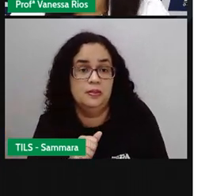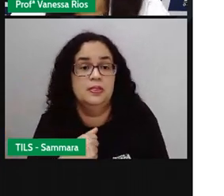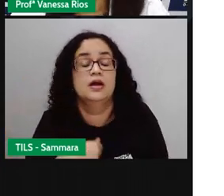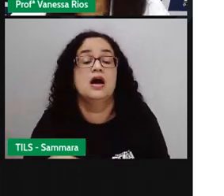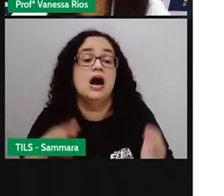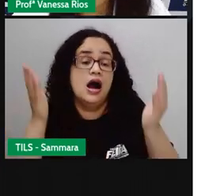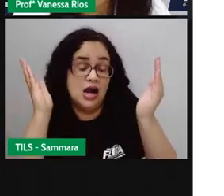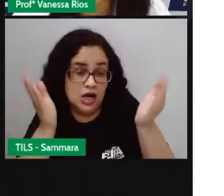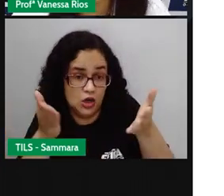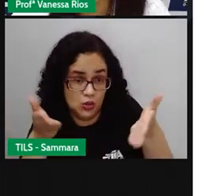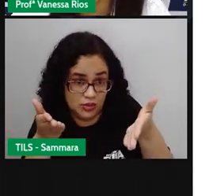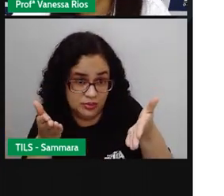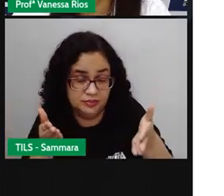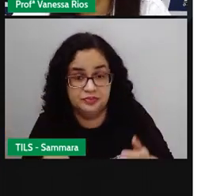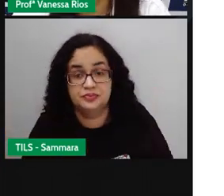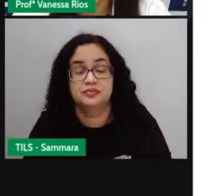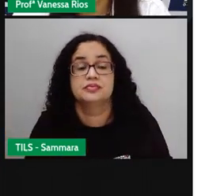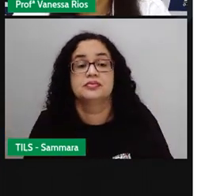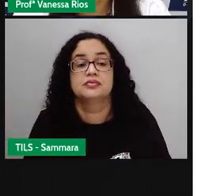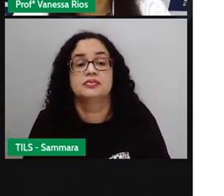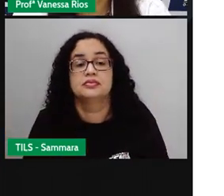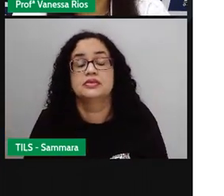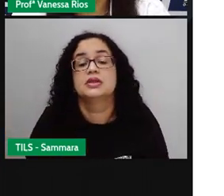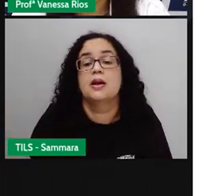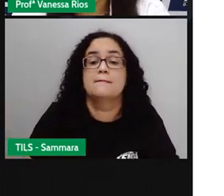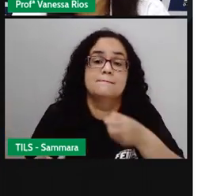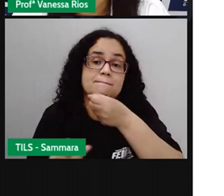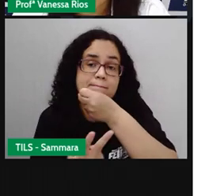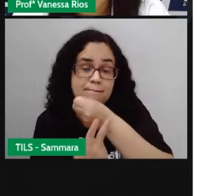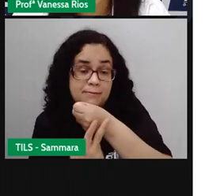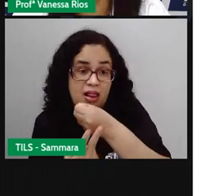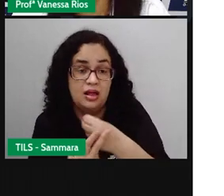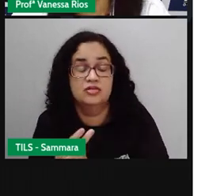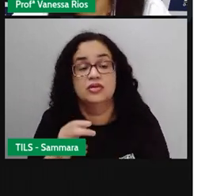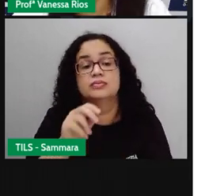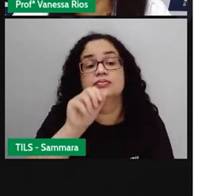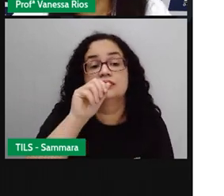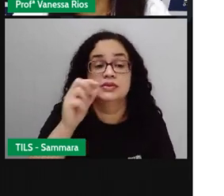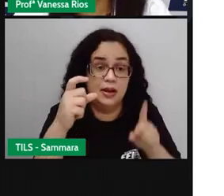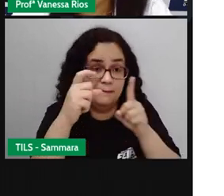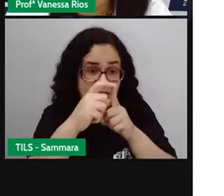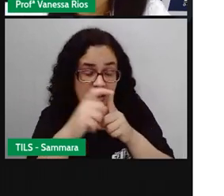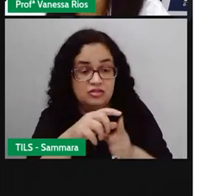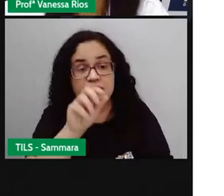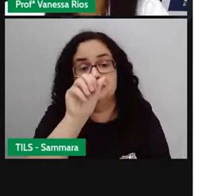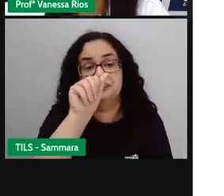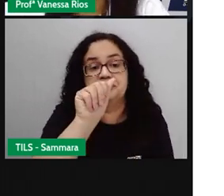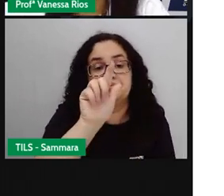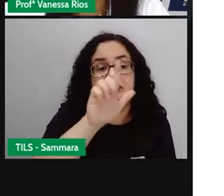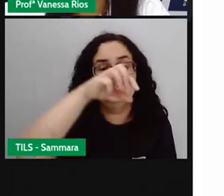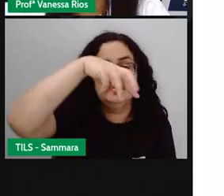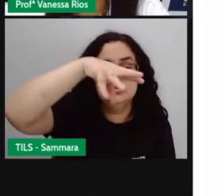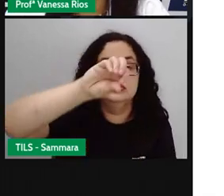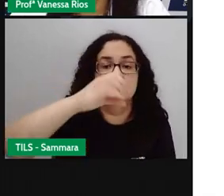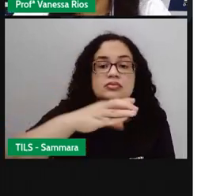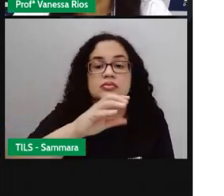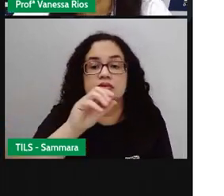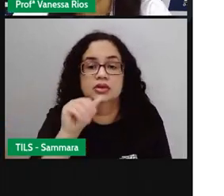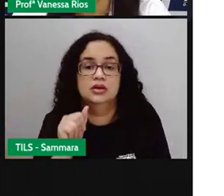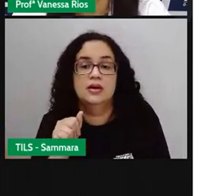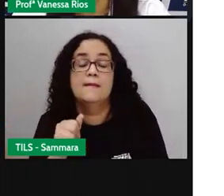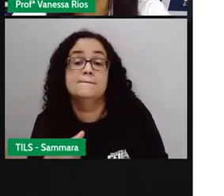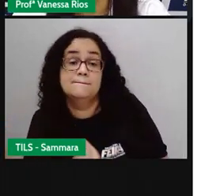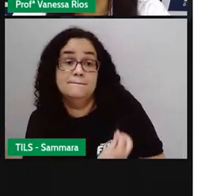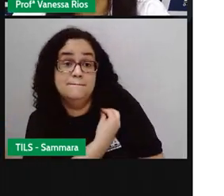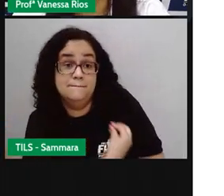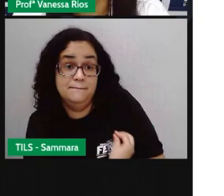neste momento. Então, no caso da palavra almoça, qual é o tempo? É o tempo, ó,